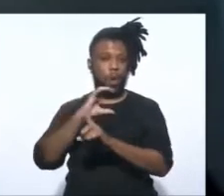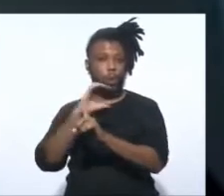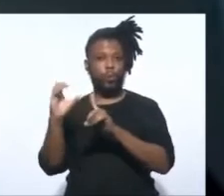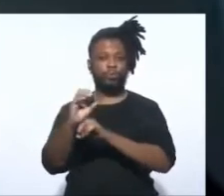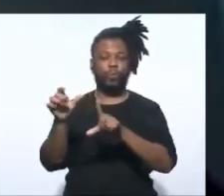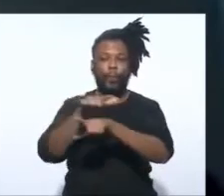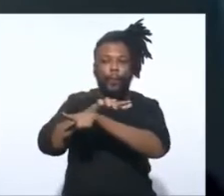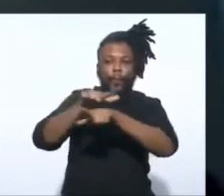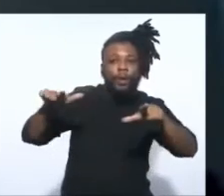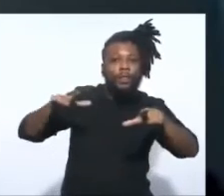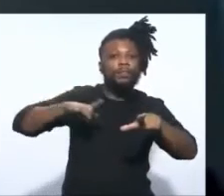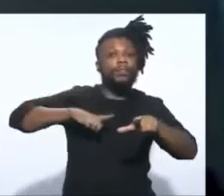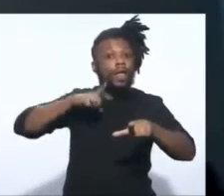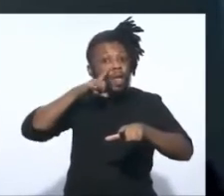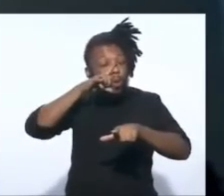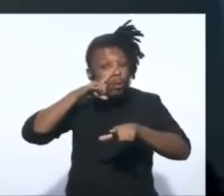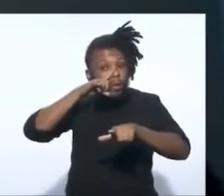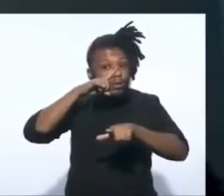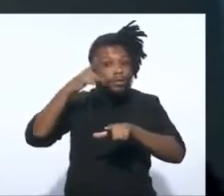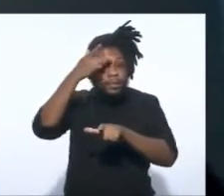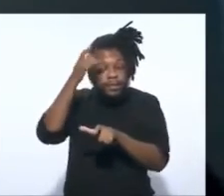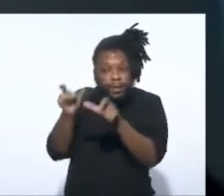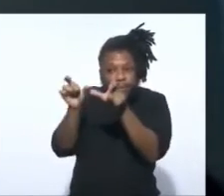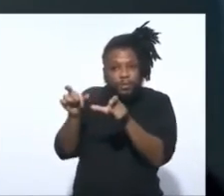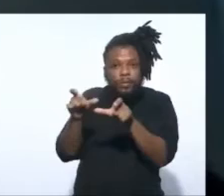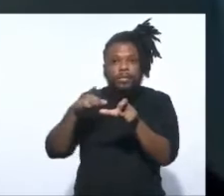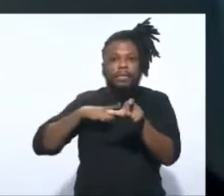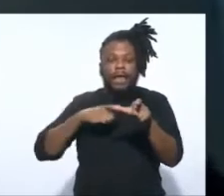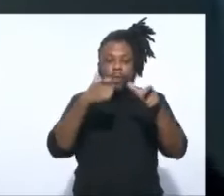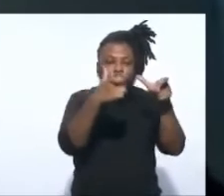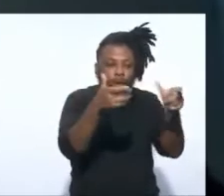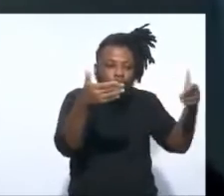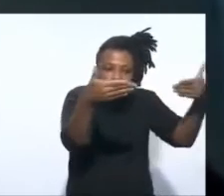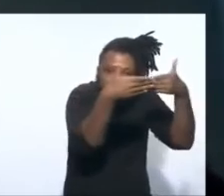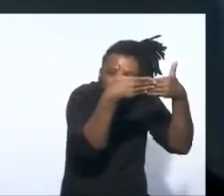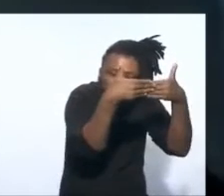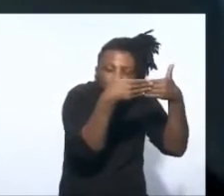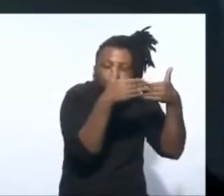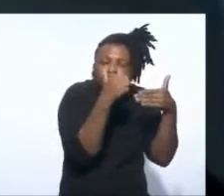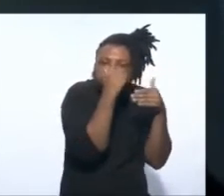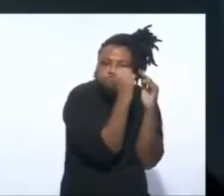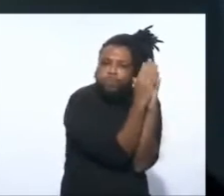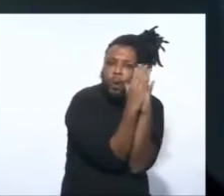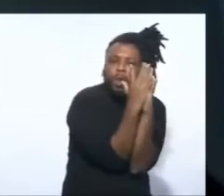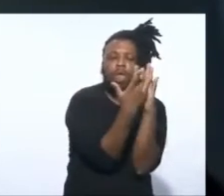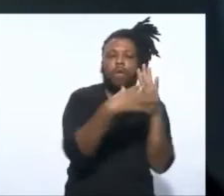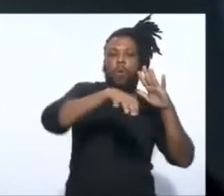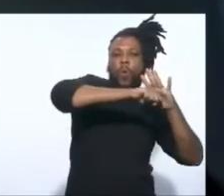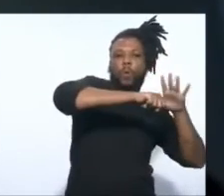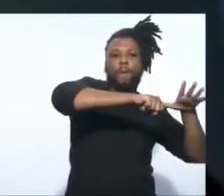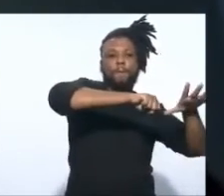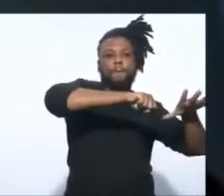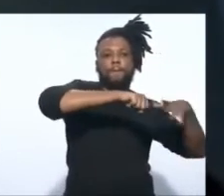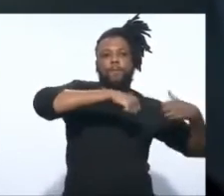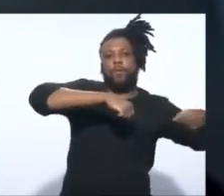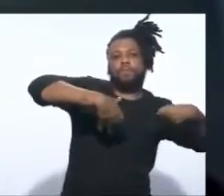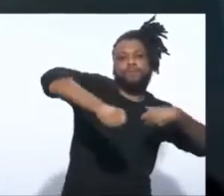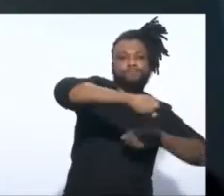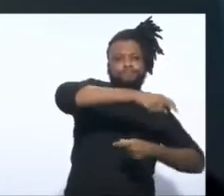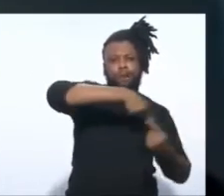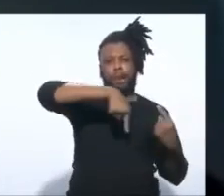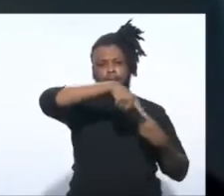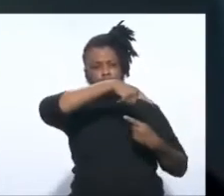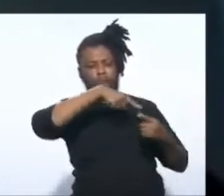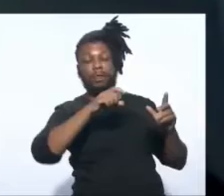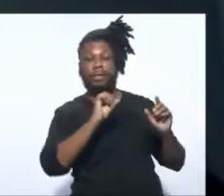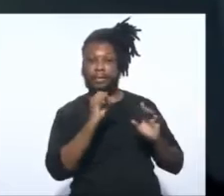mesmo assim com o risco das pessoas estarem aglomeradas num local fechado. Se não se faz o distanciamento, o que a gente vai